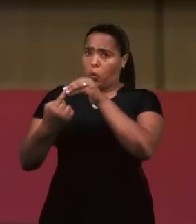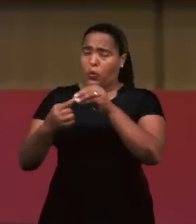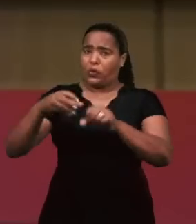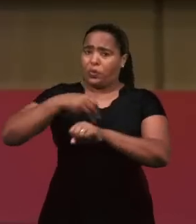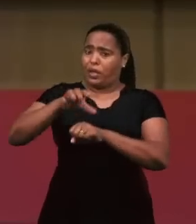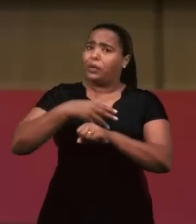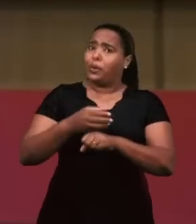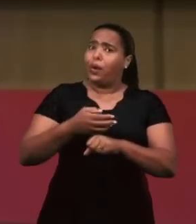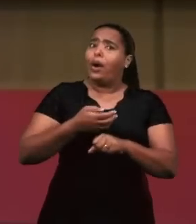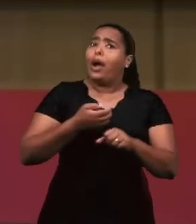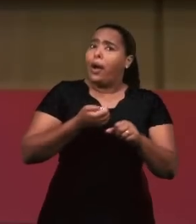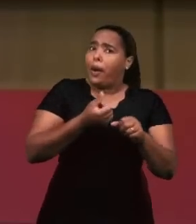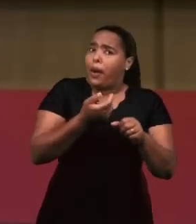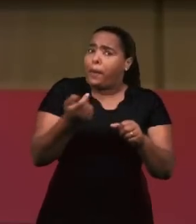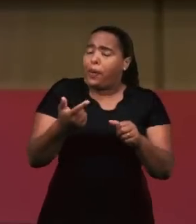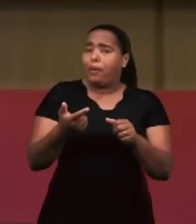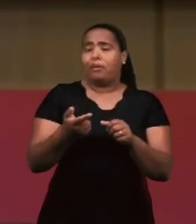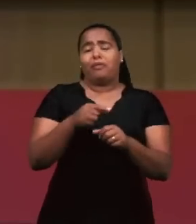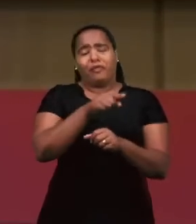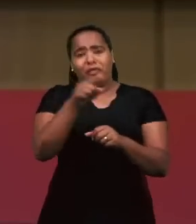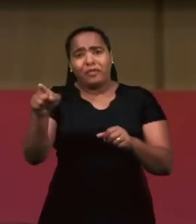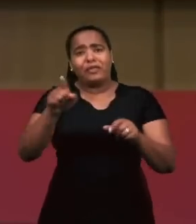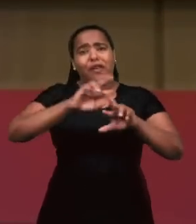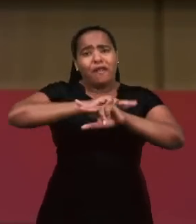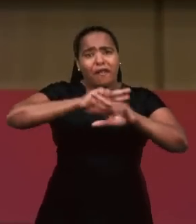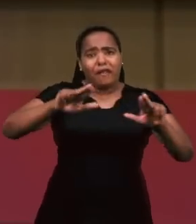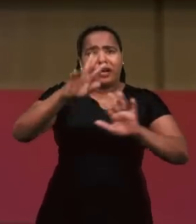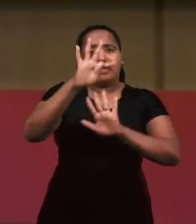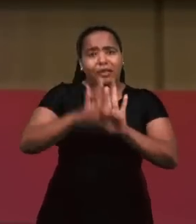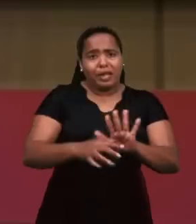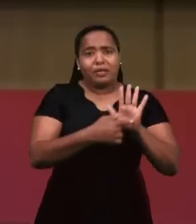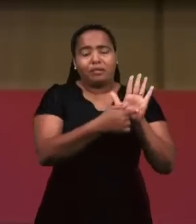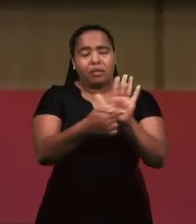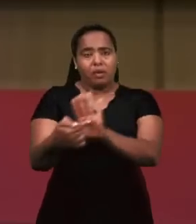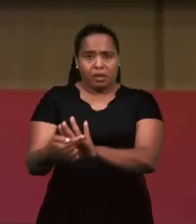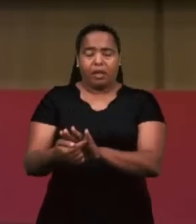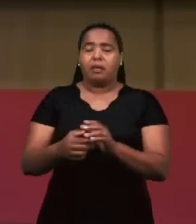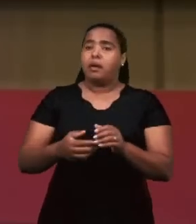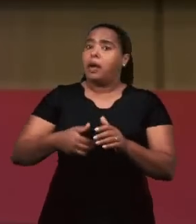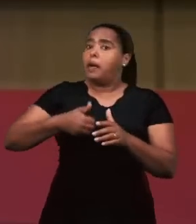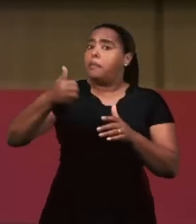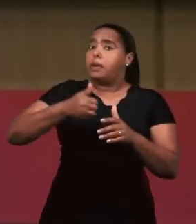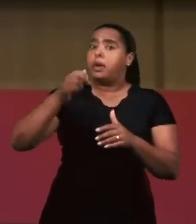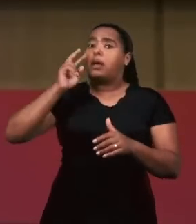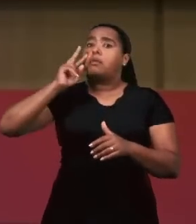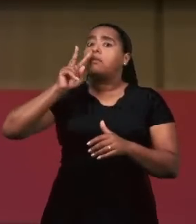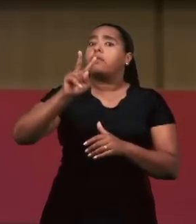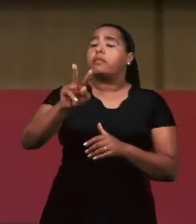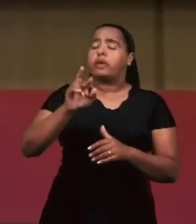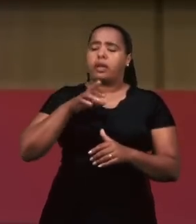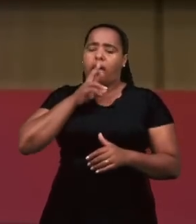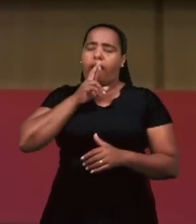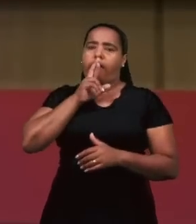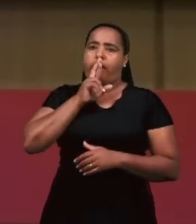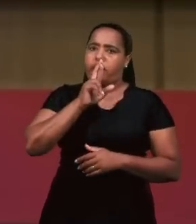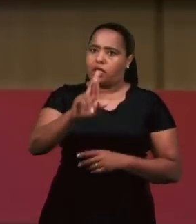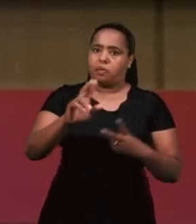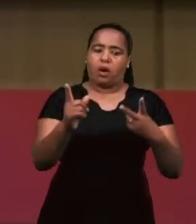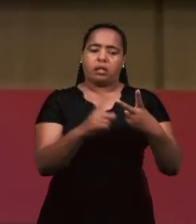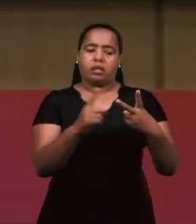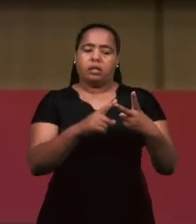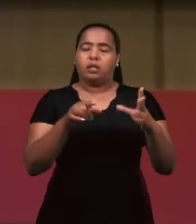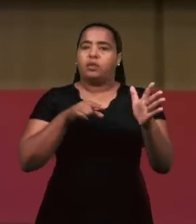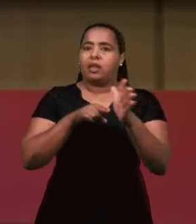é que os irmãos citaram vários textos como nós vamos ver agora. Vamos ver primeiramente uma resposta a essa segunda pergunta.